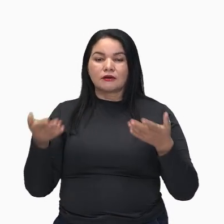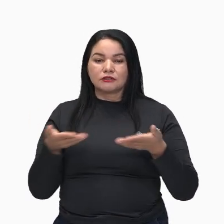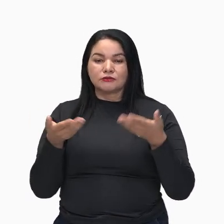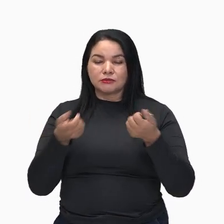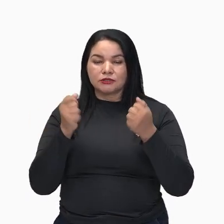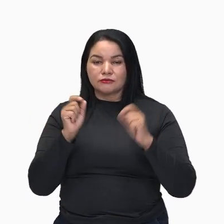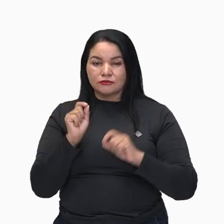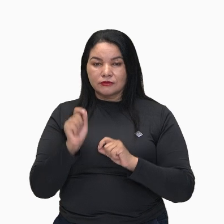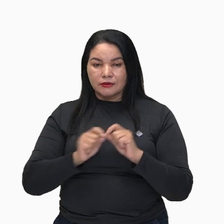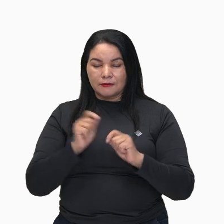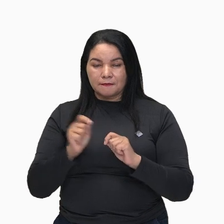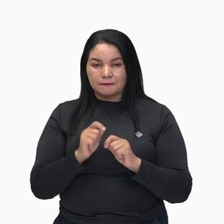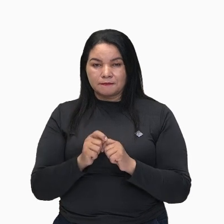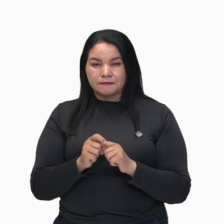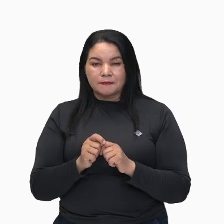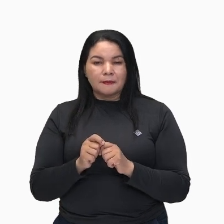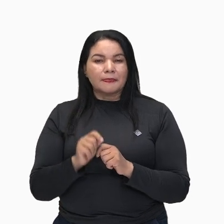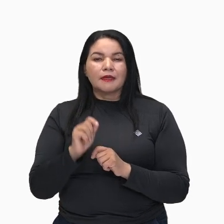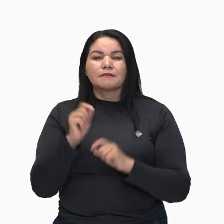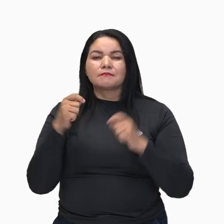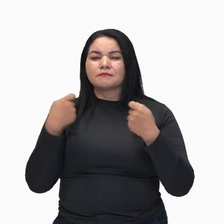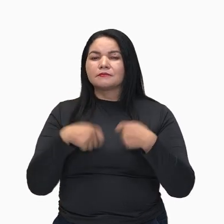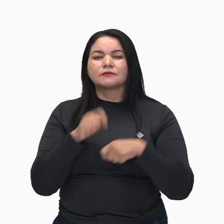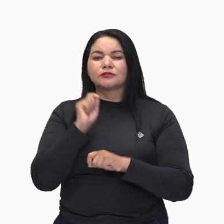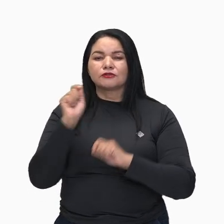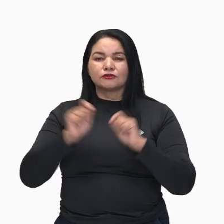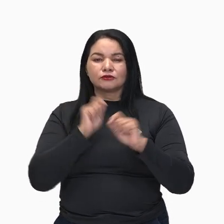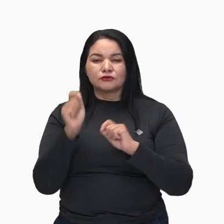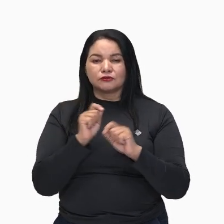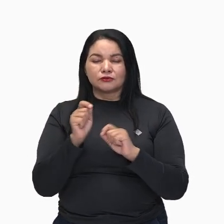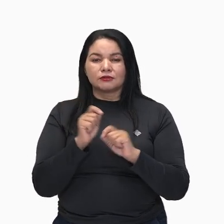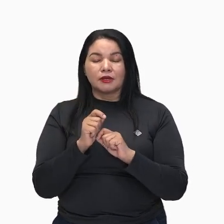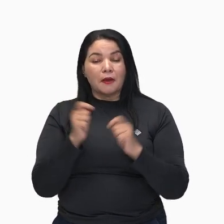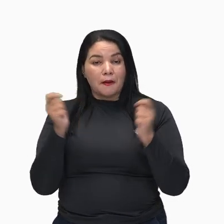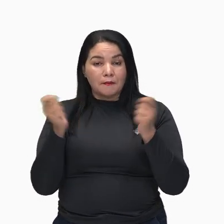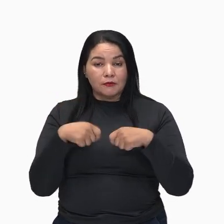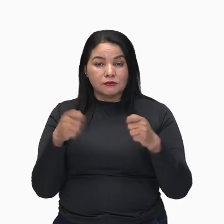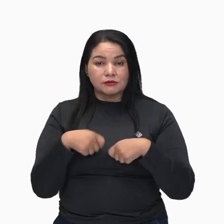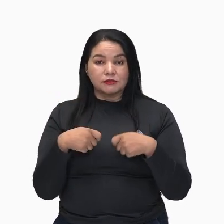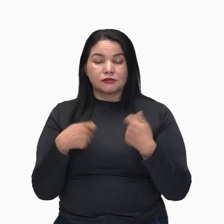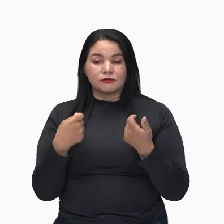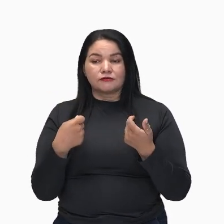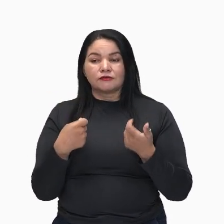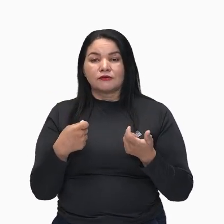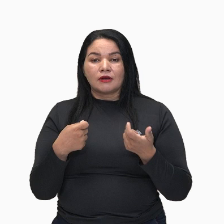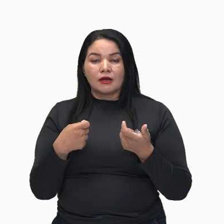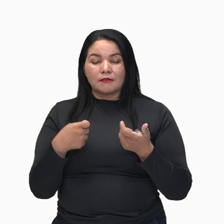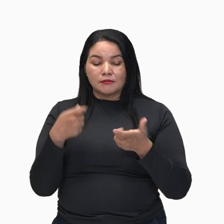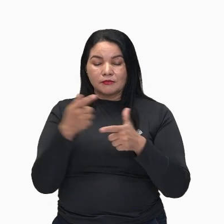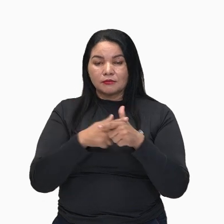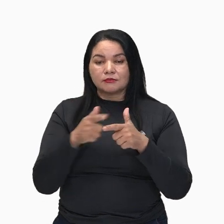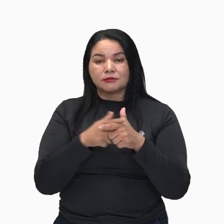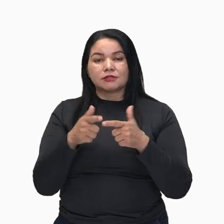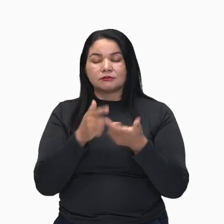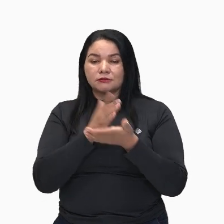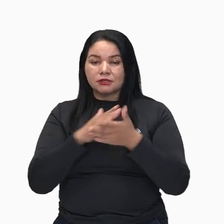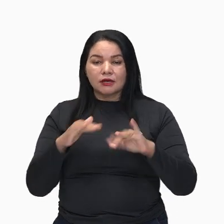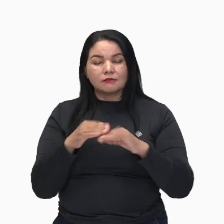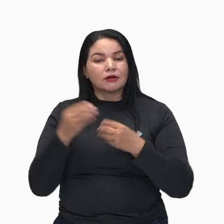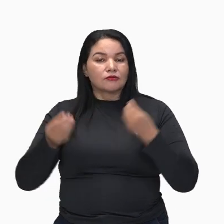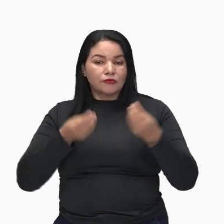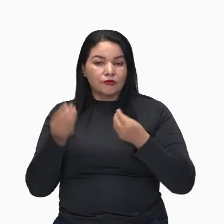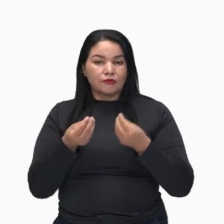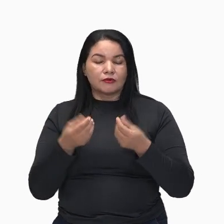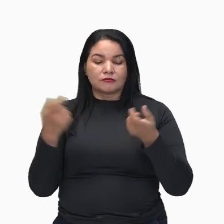solução? Então o que fazer para tornar essa solução possível? Demarcação de terras indígenas e quilombolas